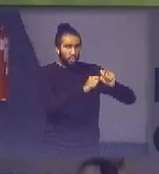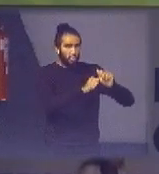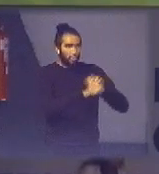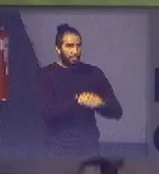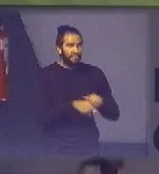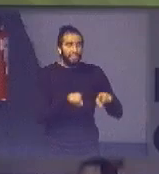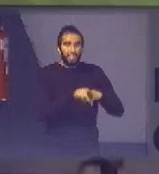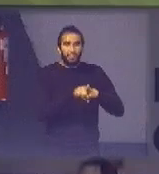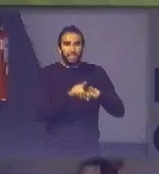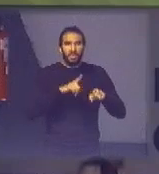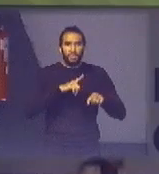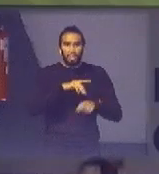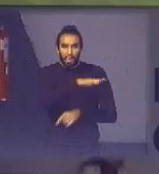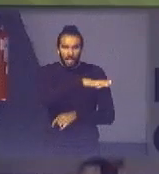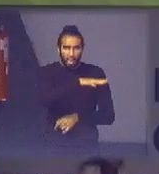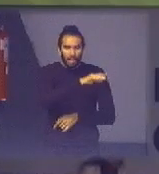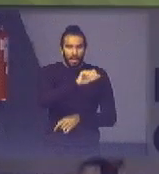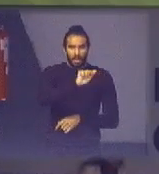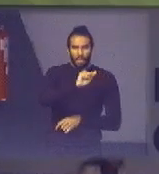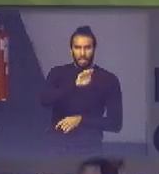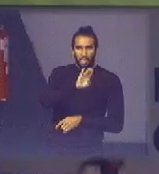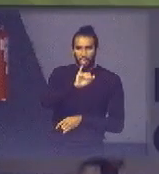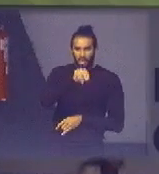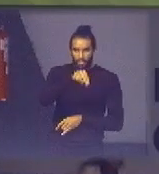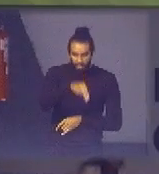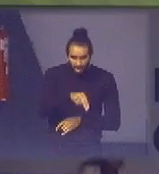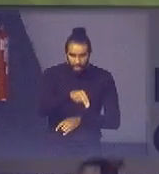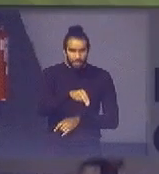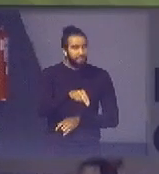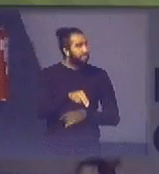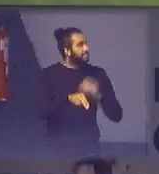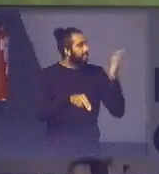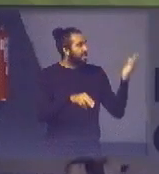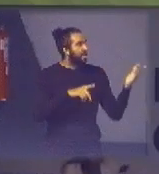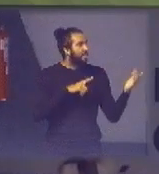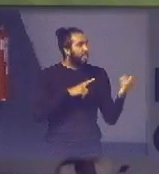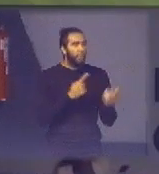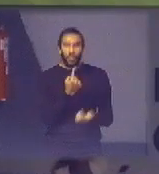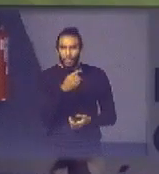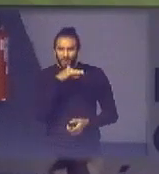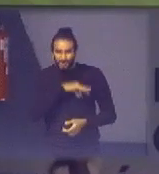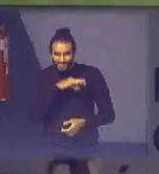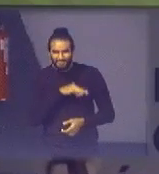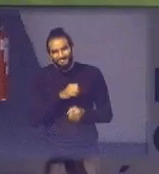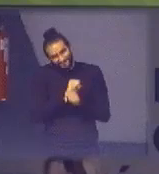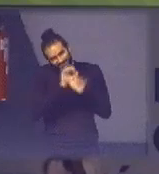do departamento de sustentabilidade da Abine são duas funções com um salário claro